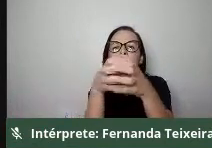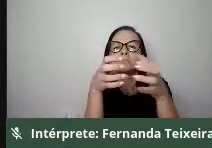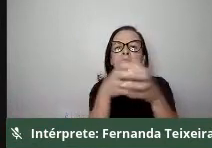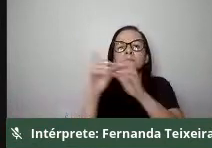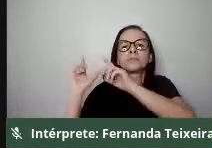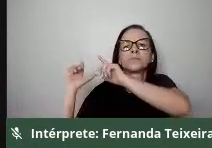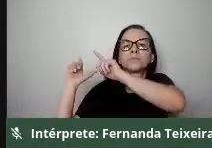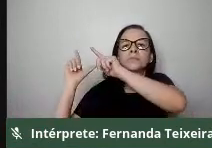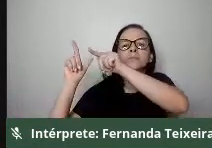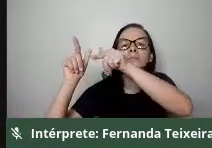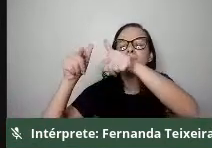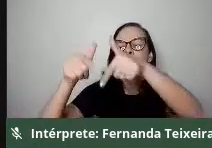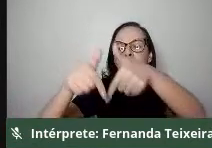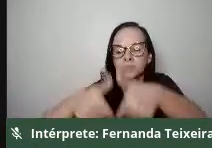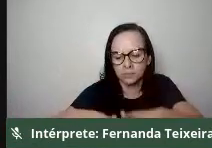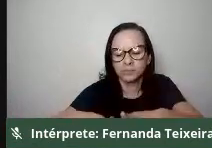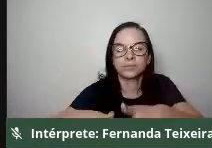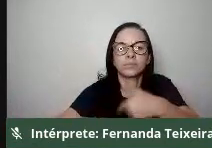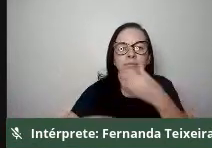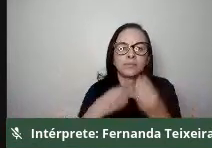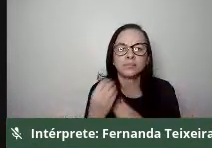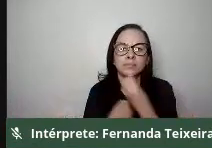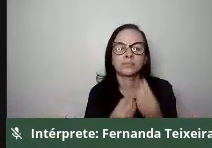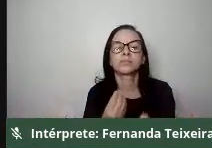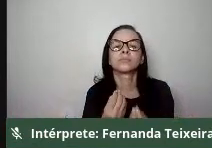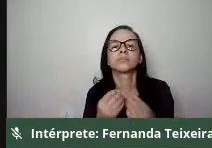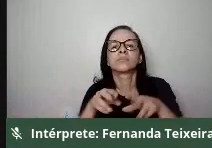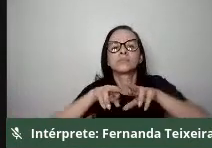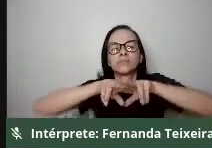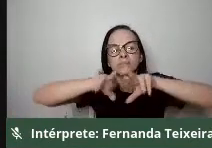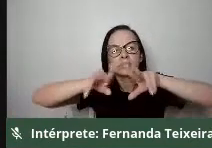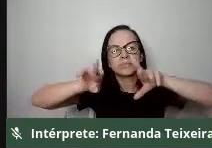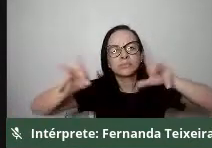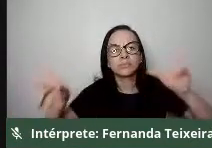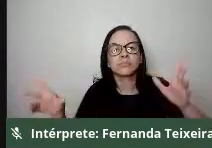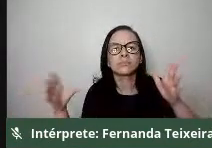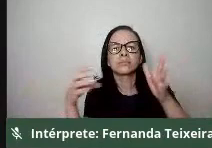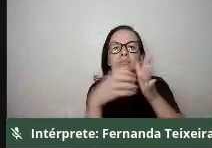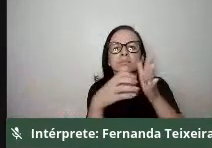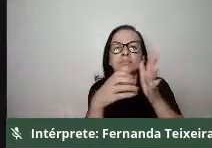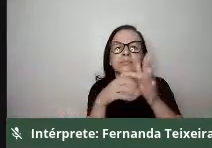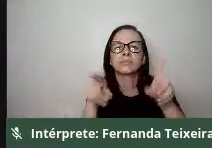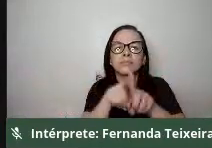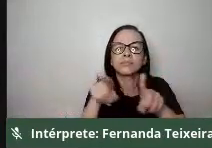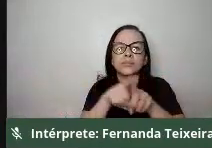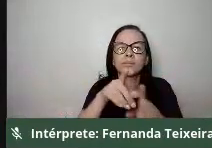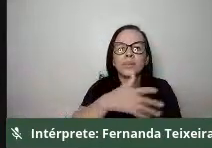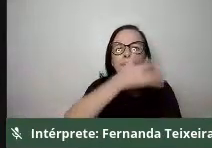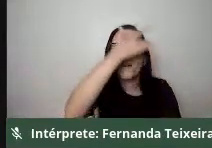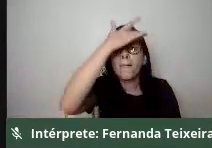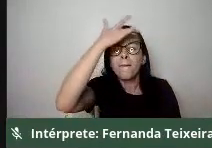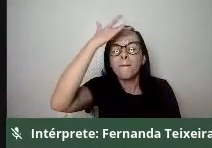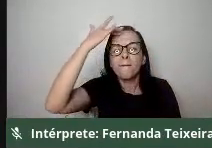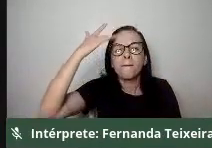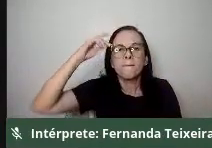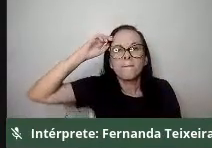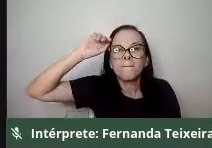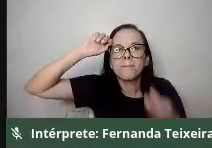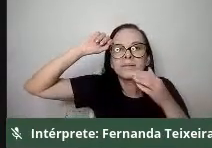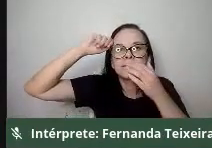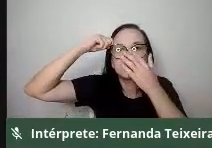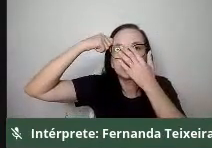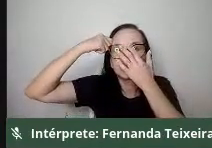fica latente também na espacialização dessas comunidades, que a presença negra na quilombola vai estar aí,